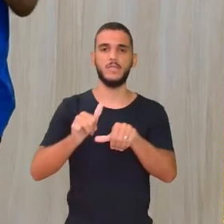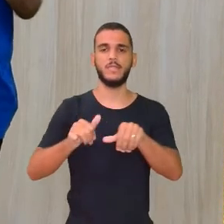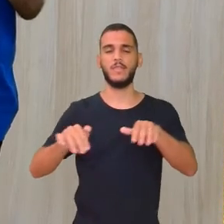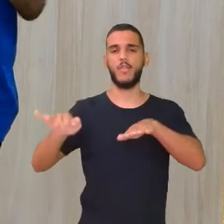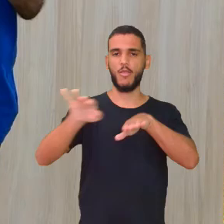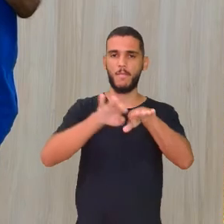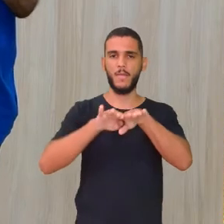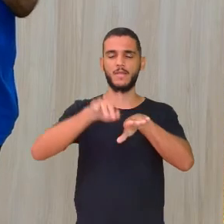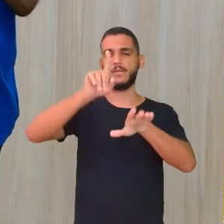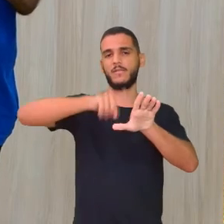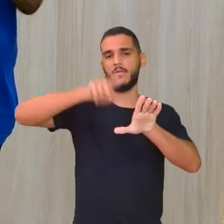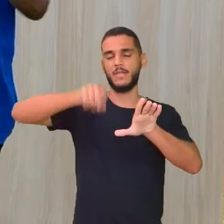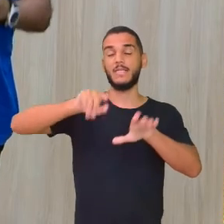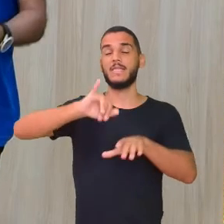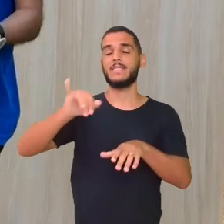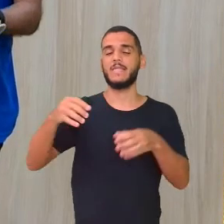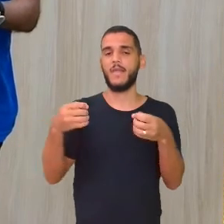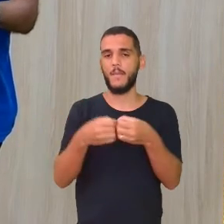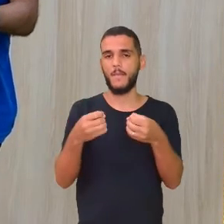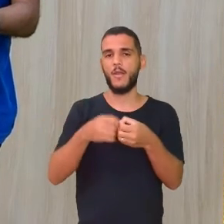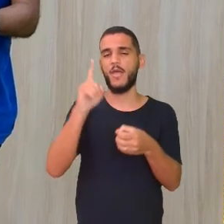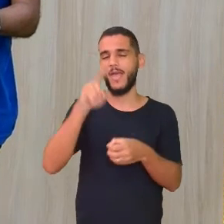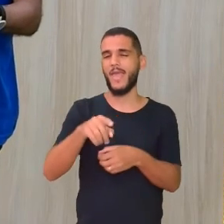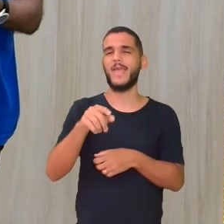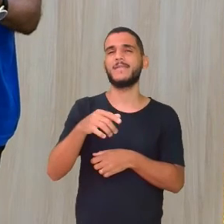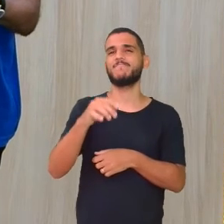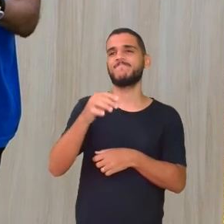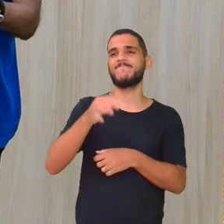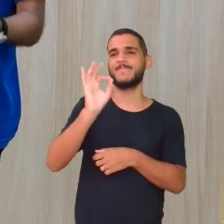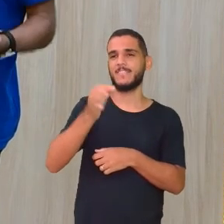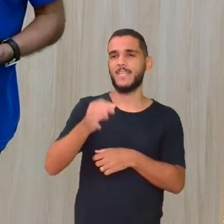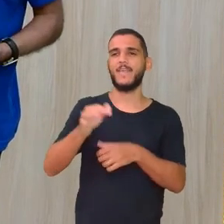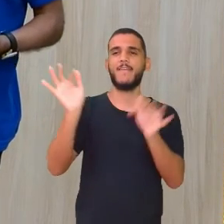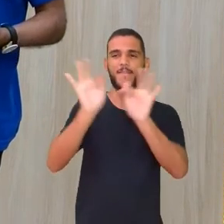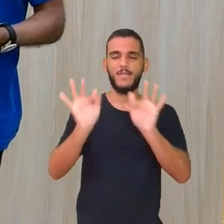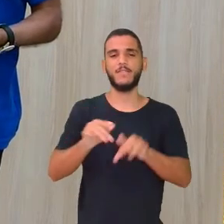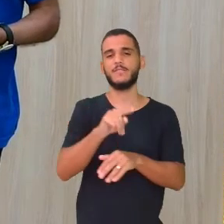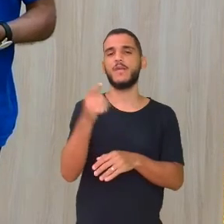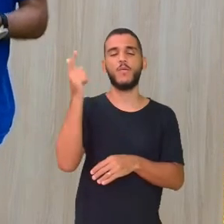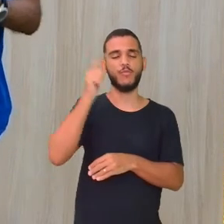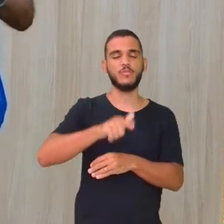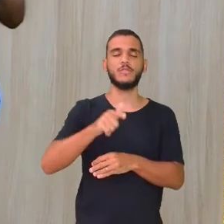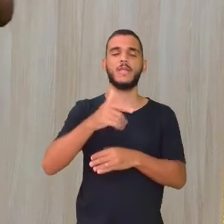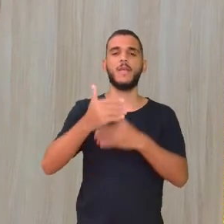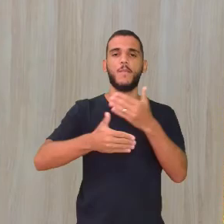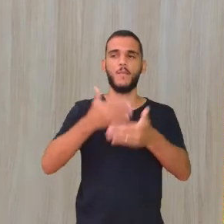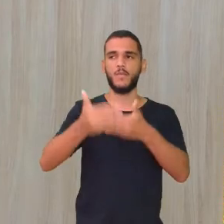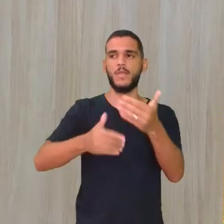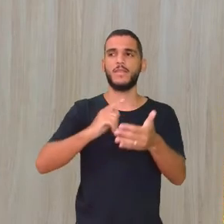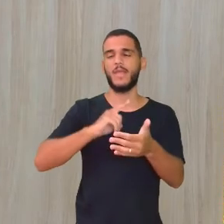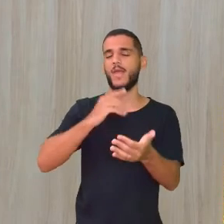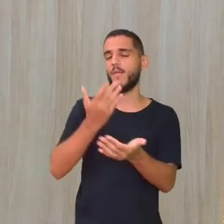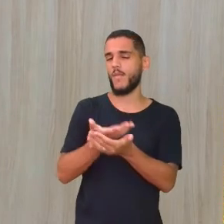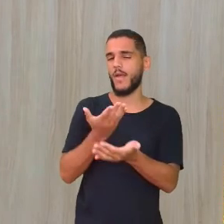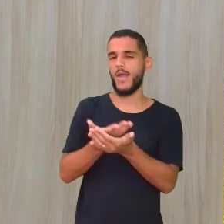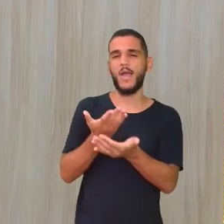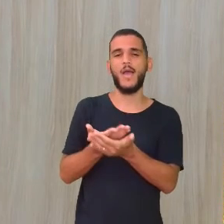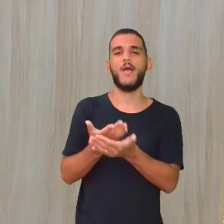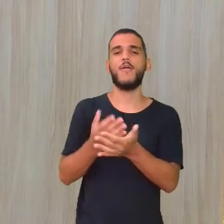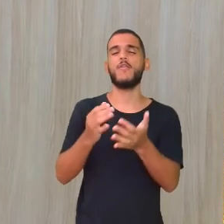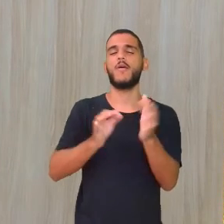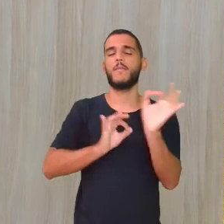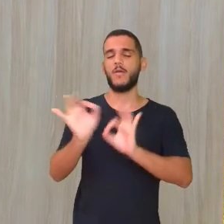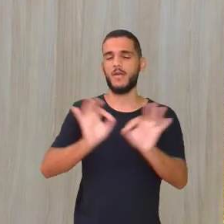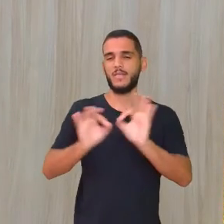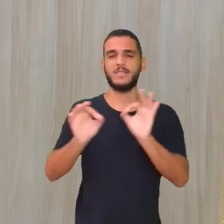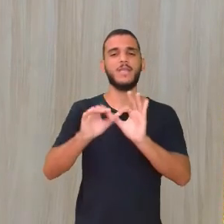2 Exemplo É mais exato É mais feliz Você conseguir desenvolver A gente vai ter uma aula Específica Desvio padrão E